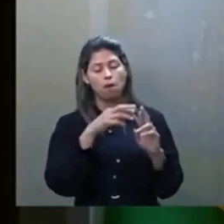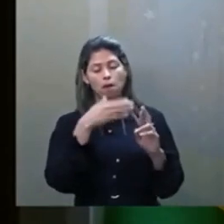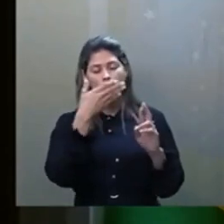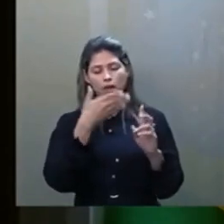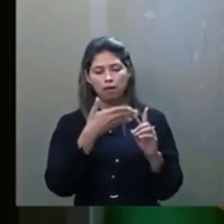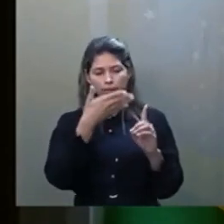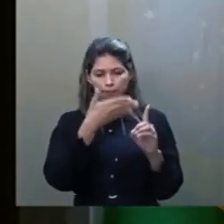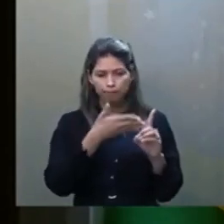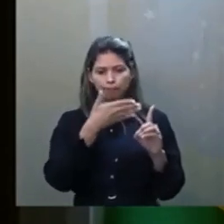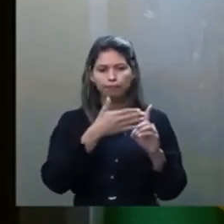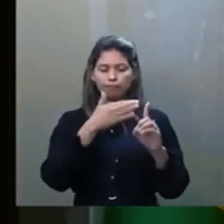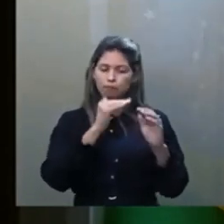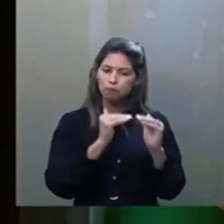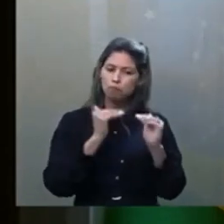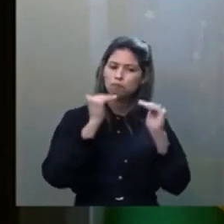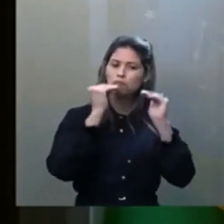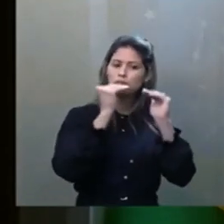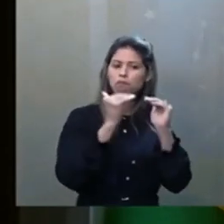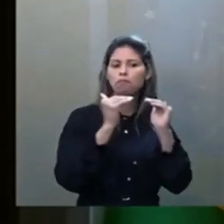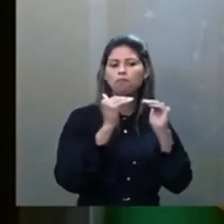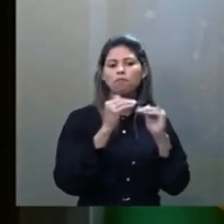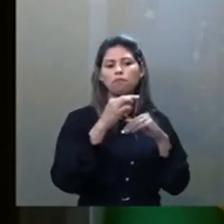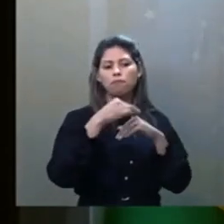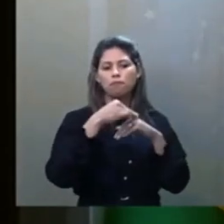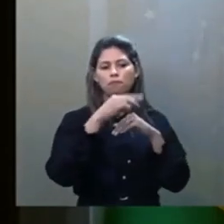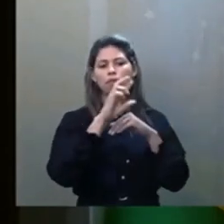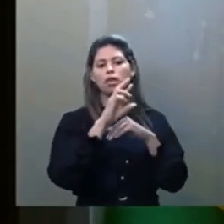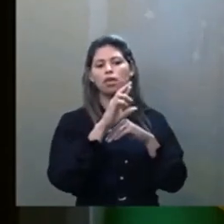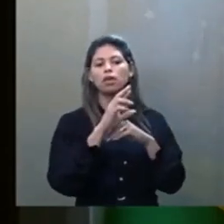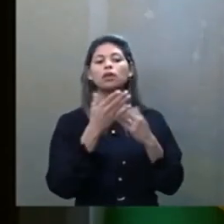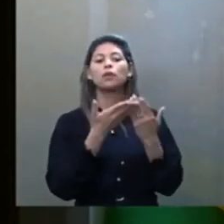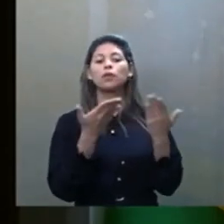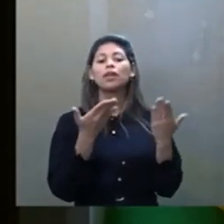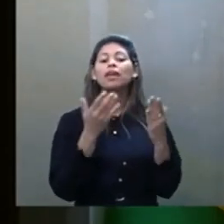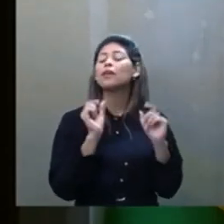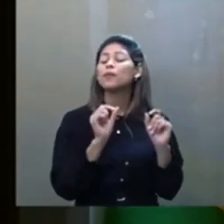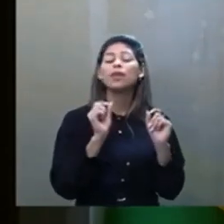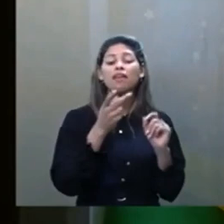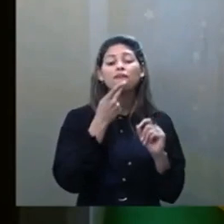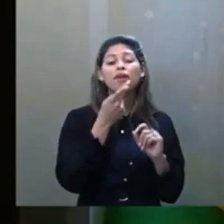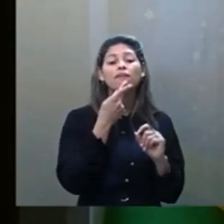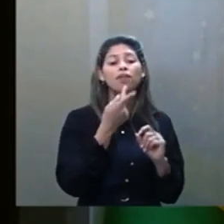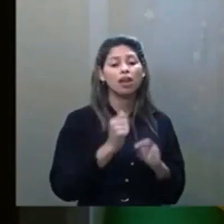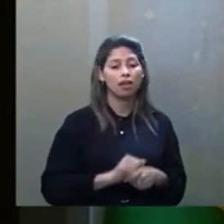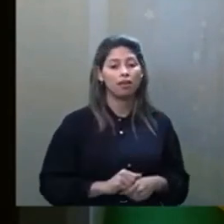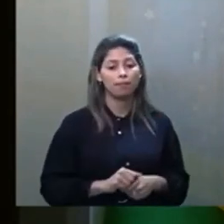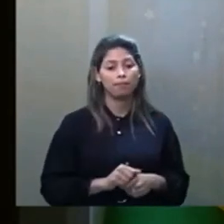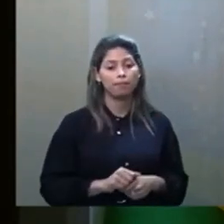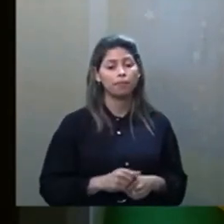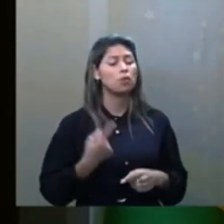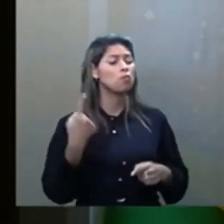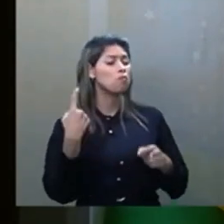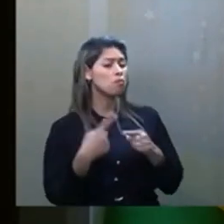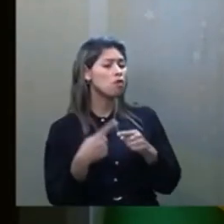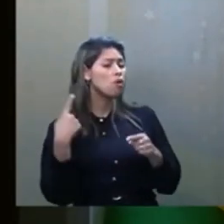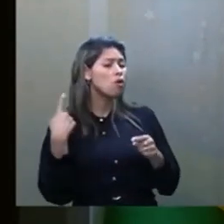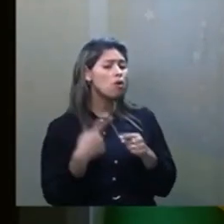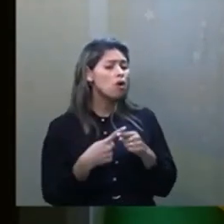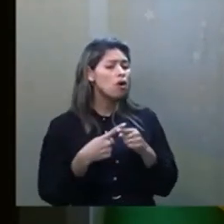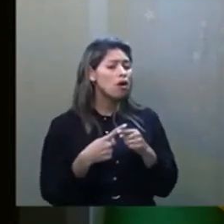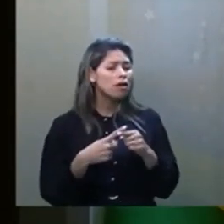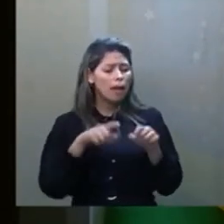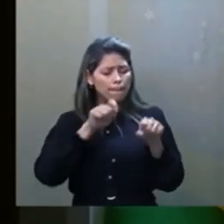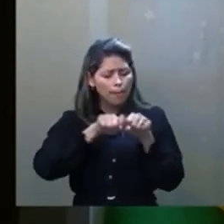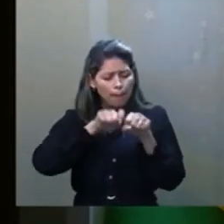número maior, o que é que ele vai dizer? Por que é que havemos de criar a matança de